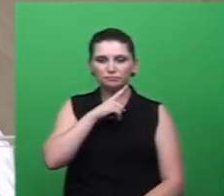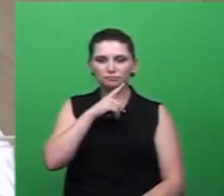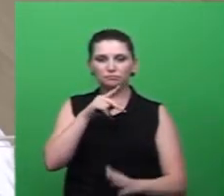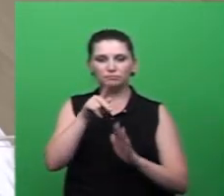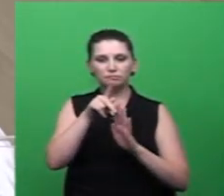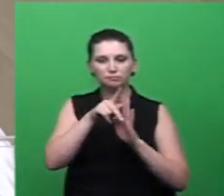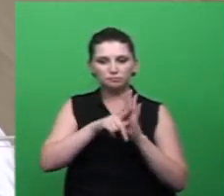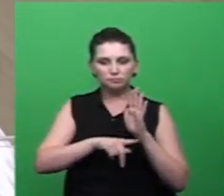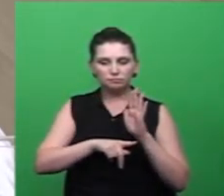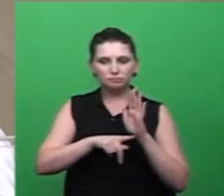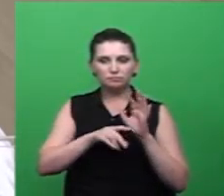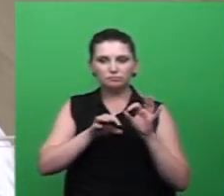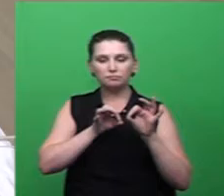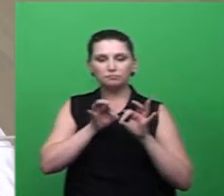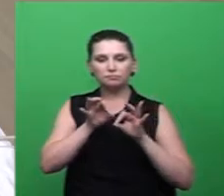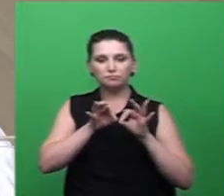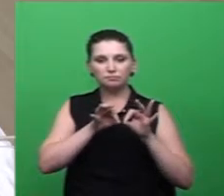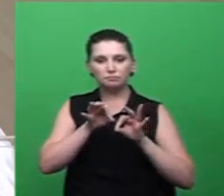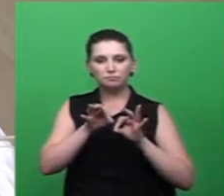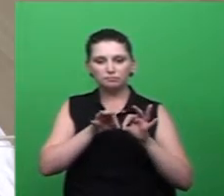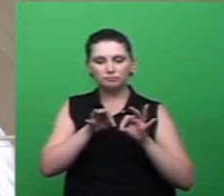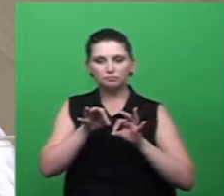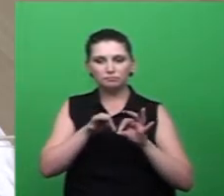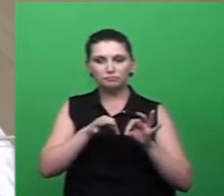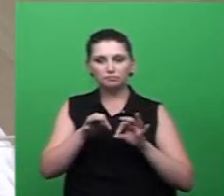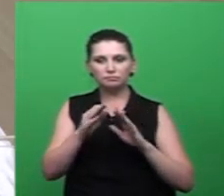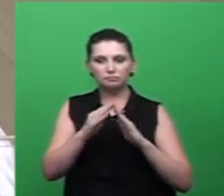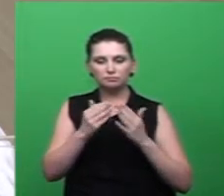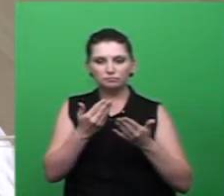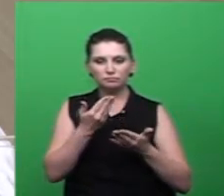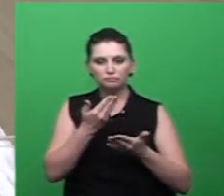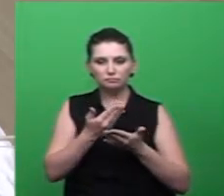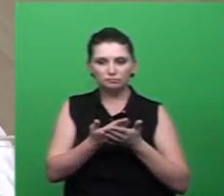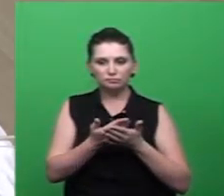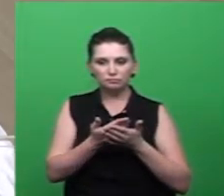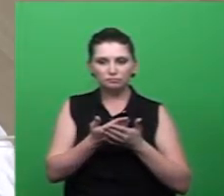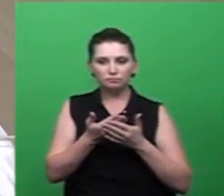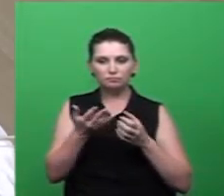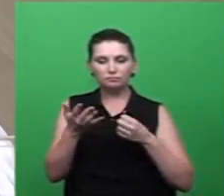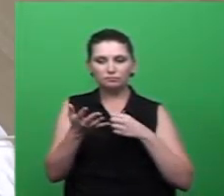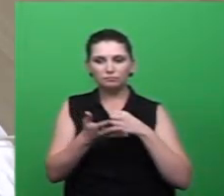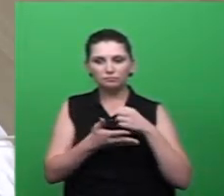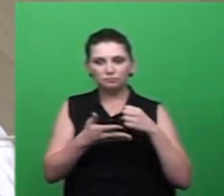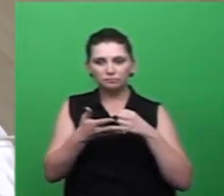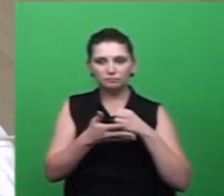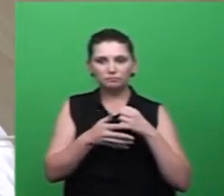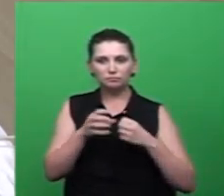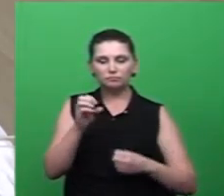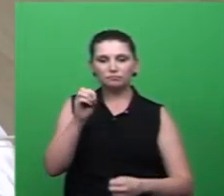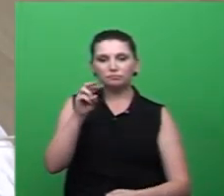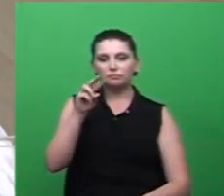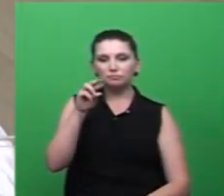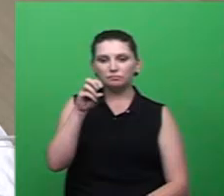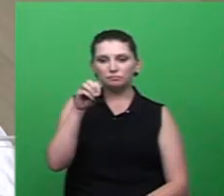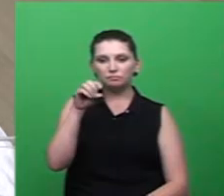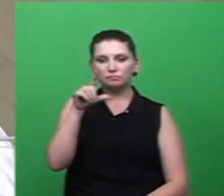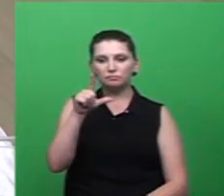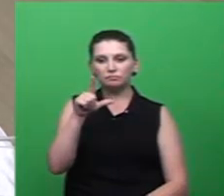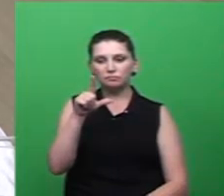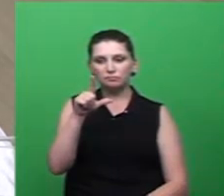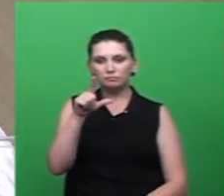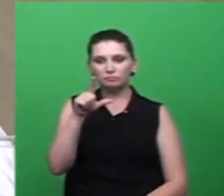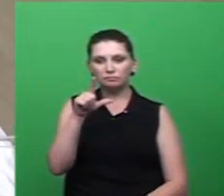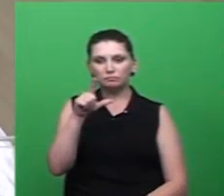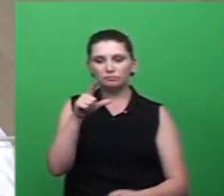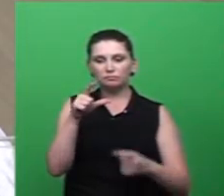projetos de reforma e revitalização da Escola de Educação Básica Coronel Marcos Rovares, localizada no bairro Pinheirinho.